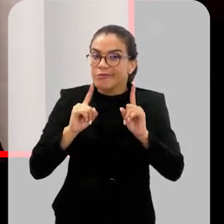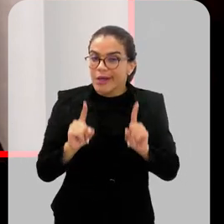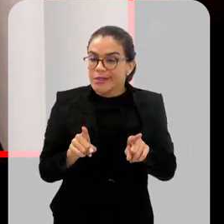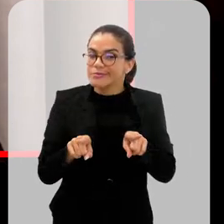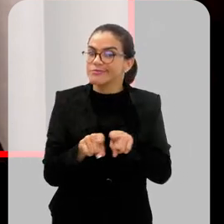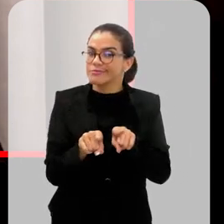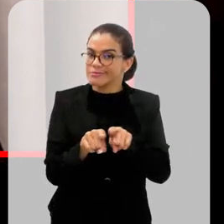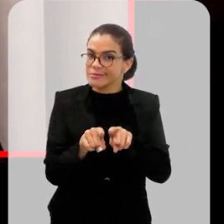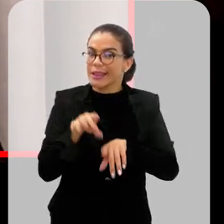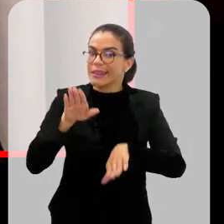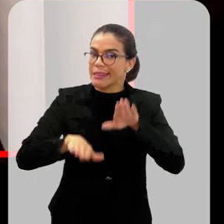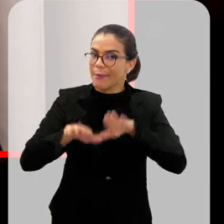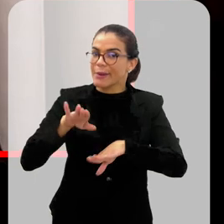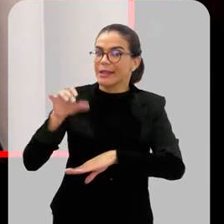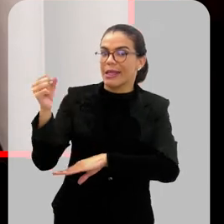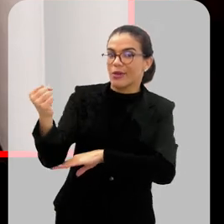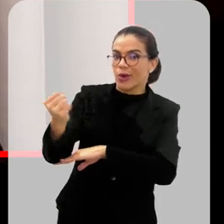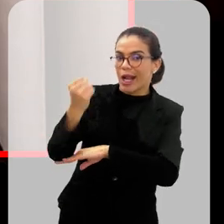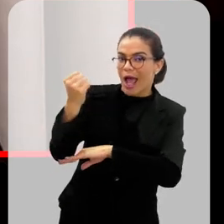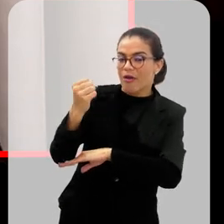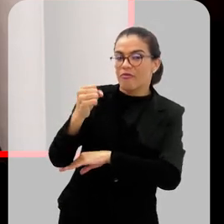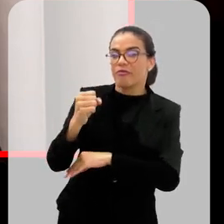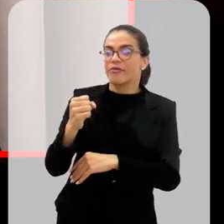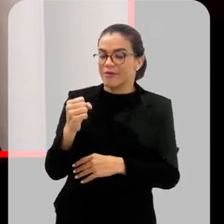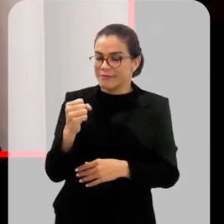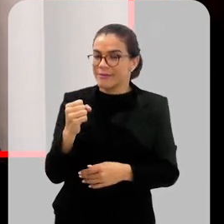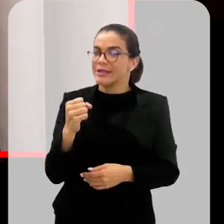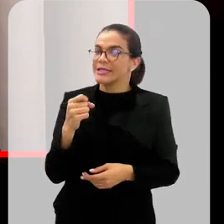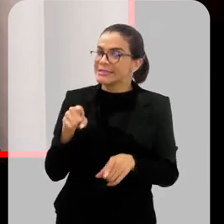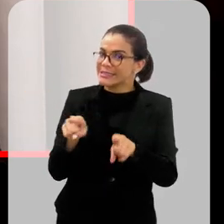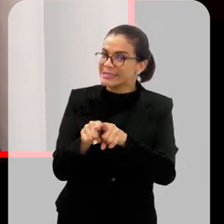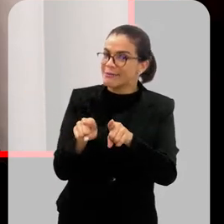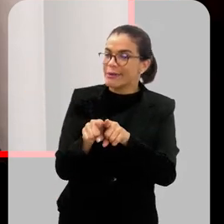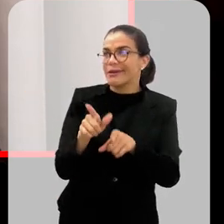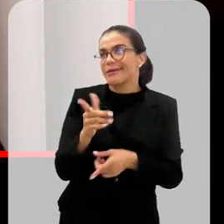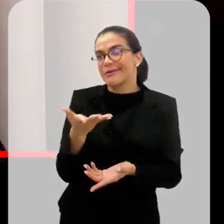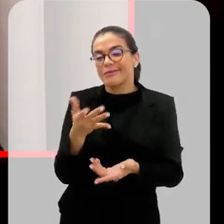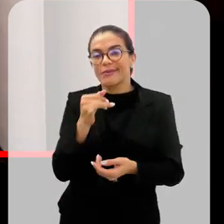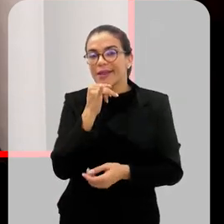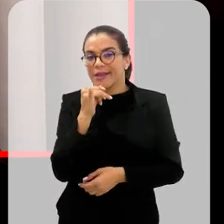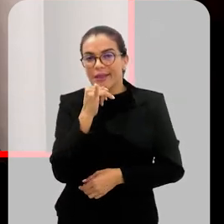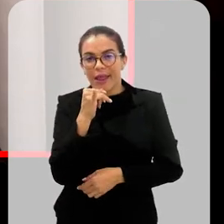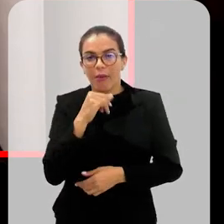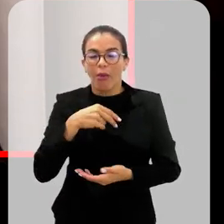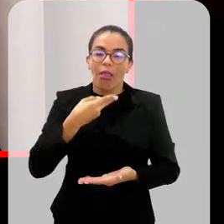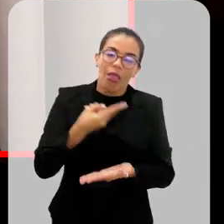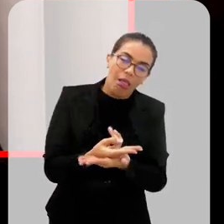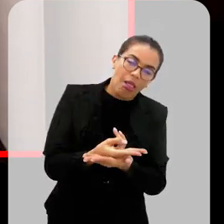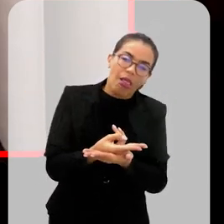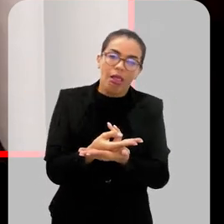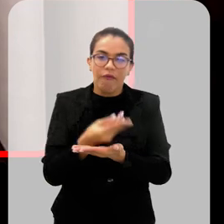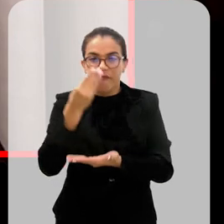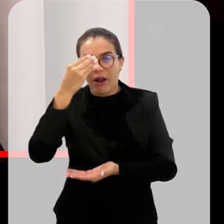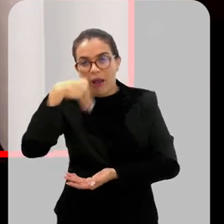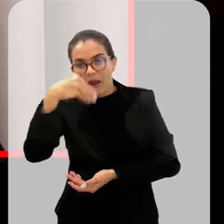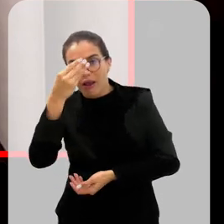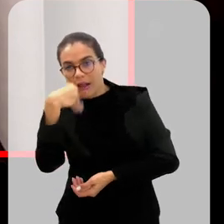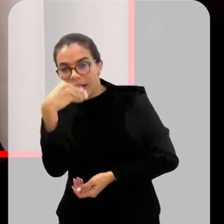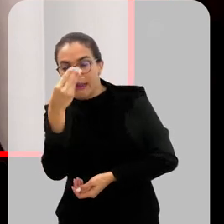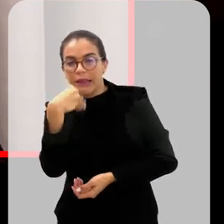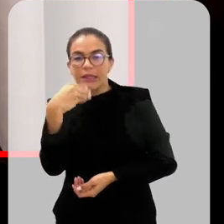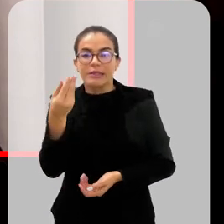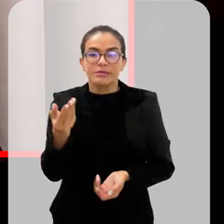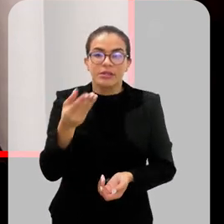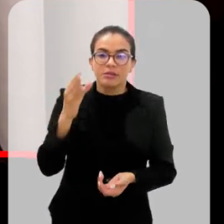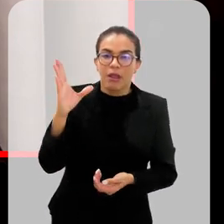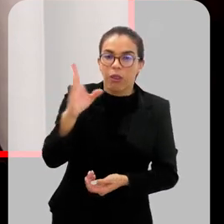muitas vezes, dependendo da gravidade do quadro, e aí a gente vai levar em conta o nível de prostração, se ela tem algum